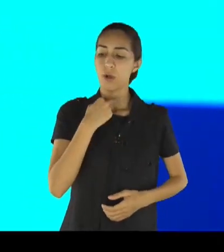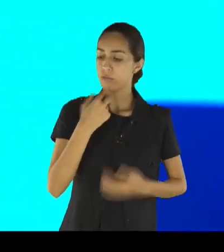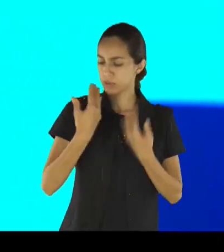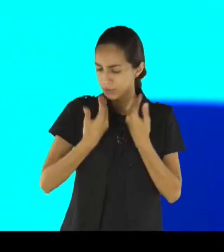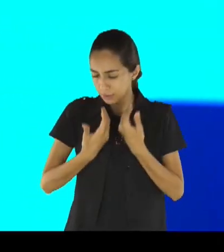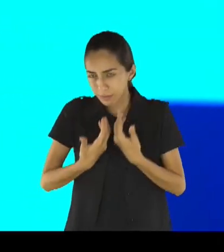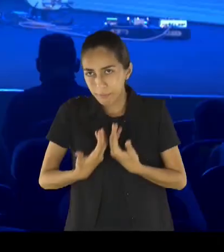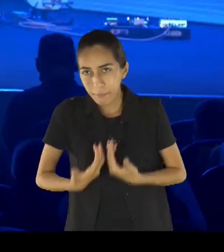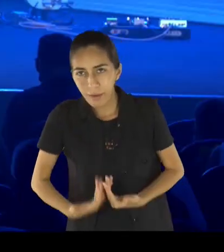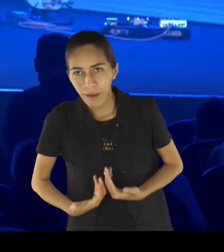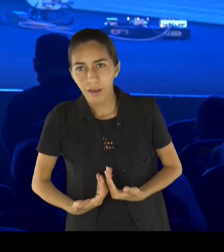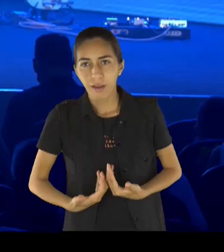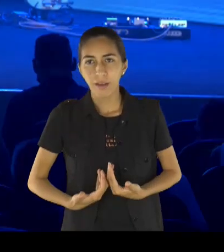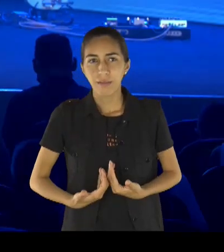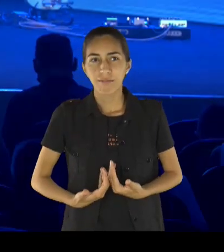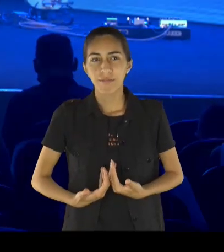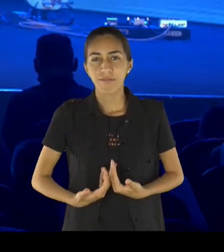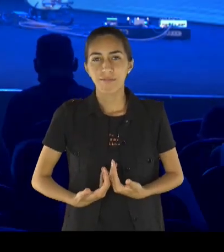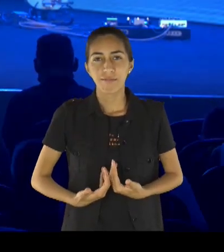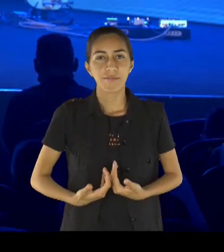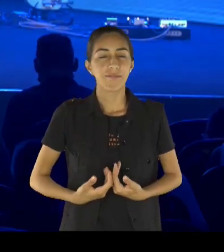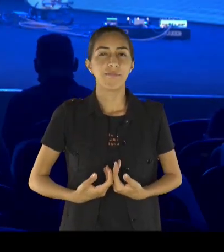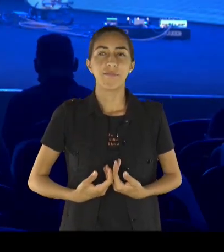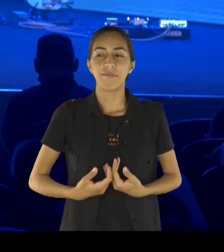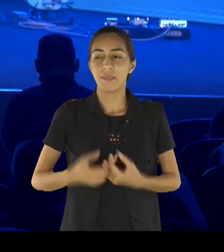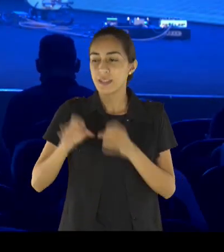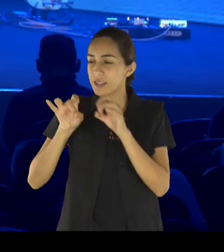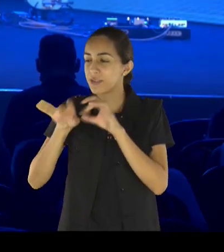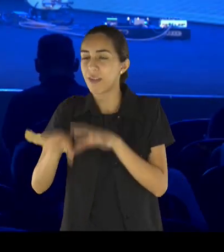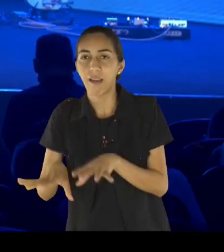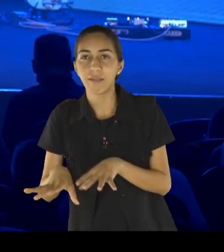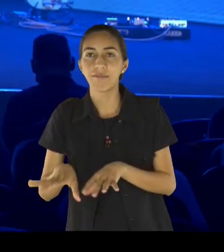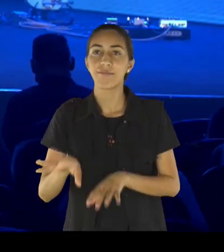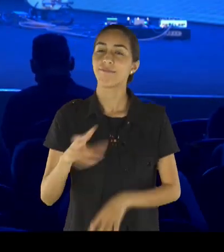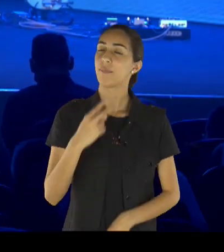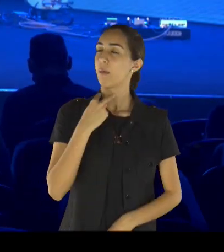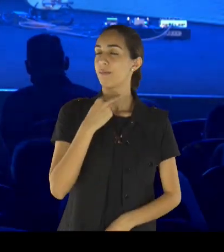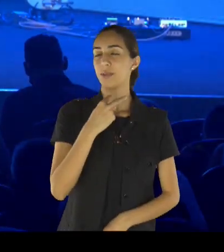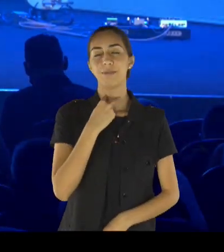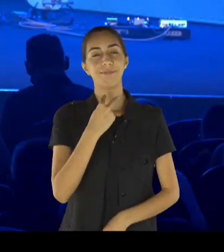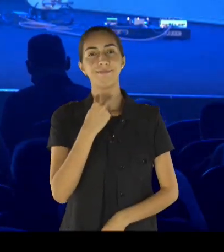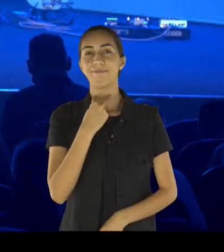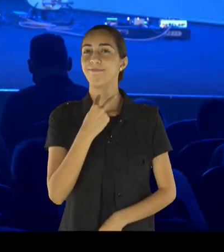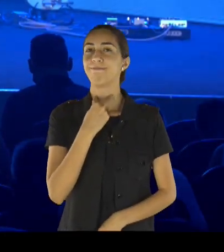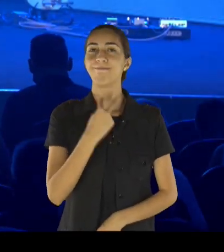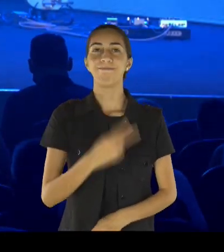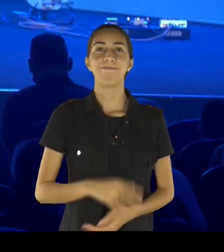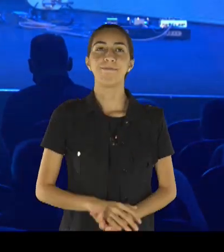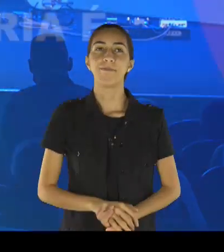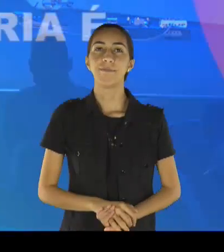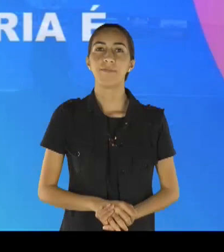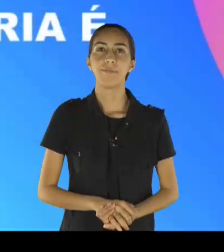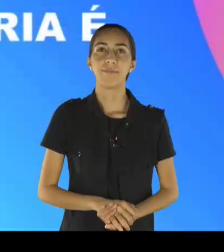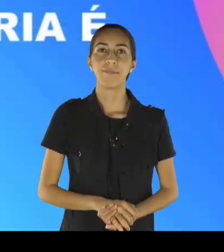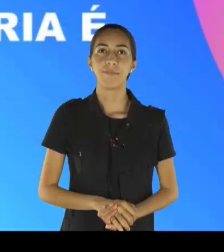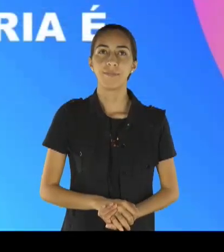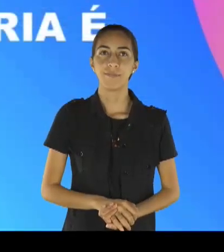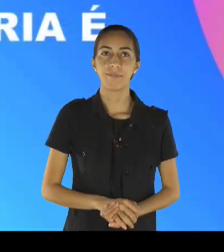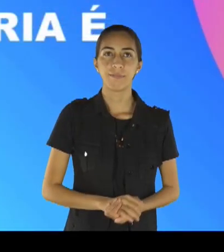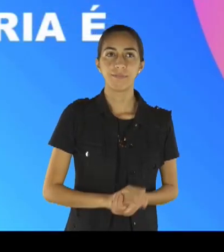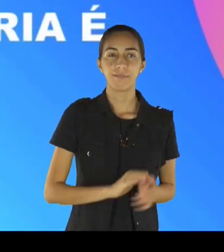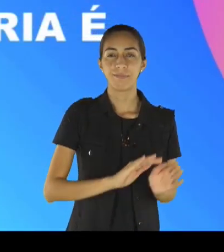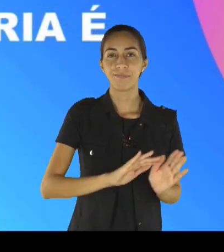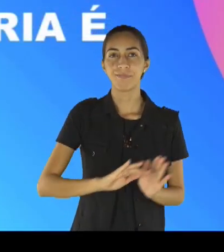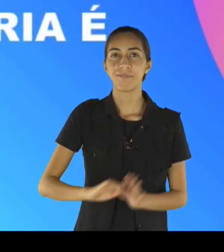Isaías, no capítulo 40, versículo 28 ao 31, diz assim, não sabe, você não sabe, não ouvisse, o